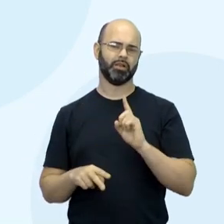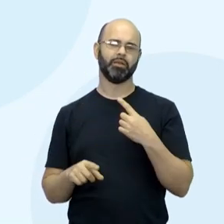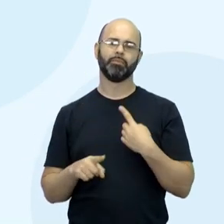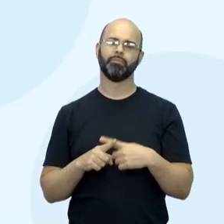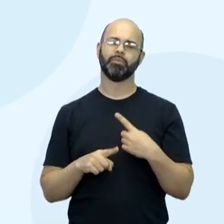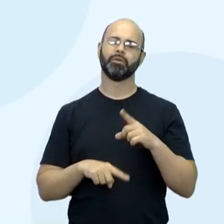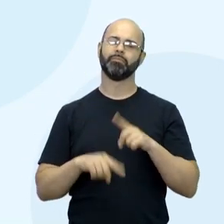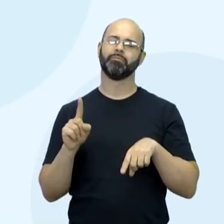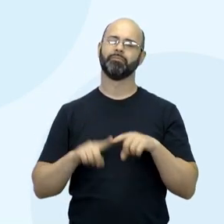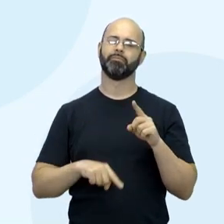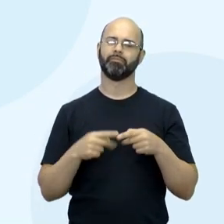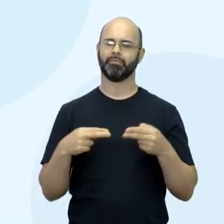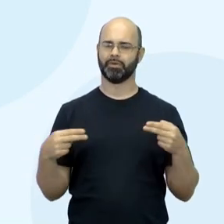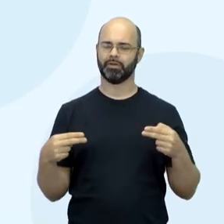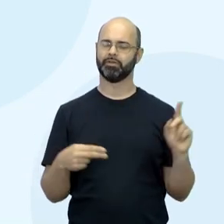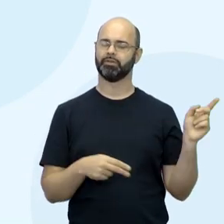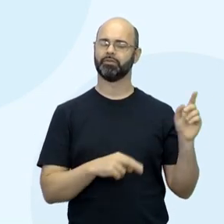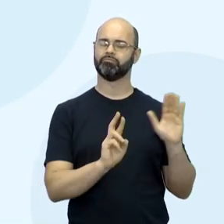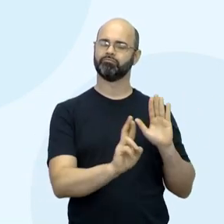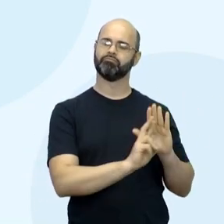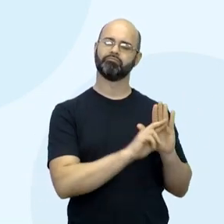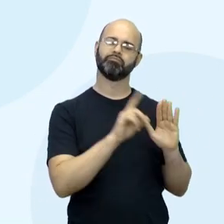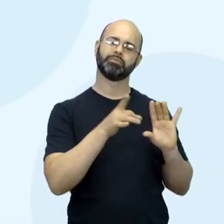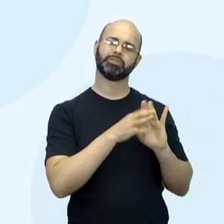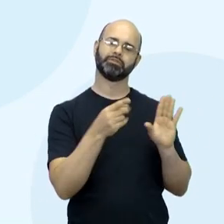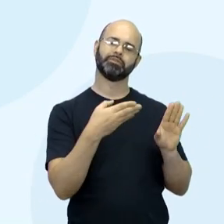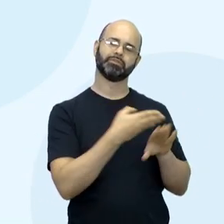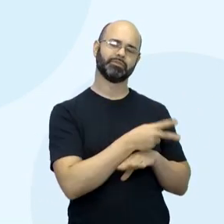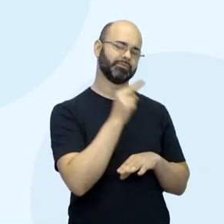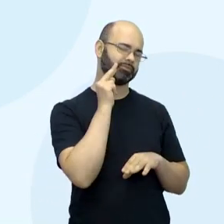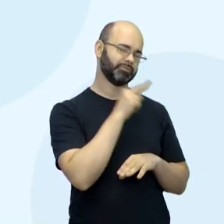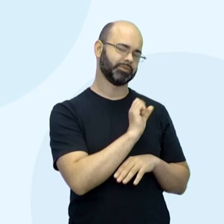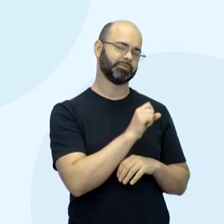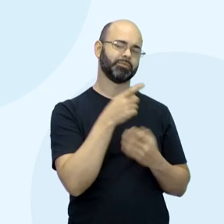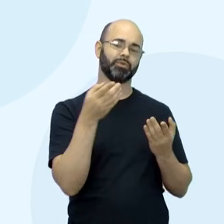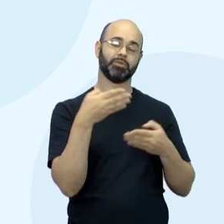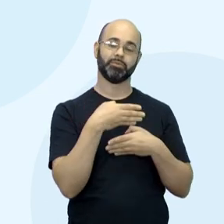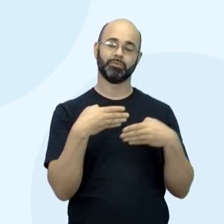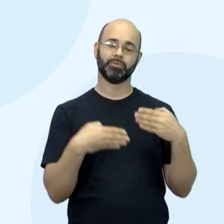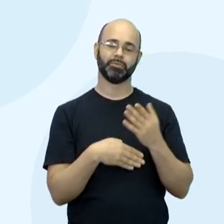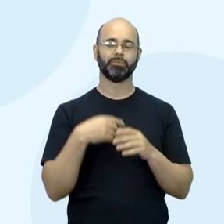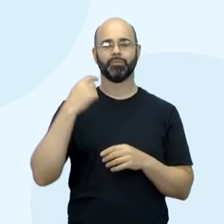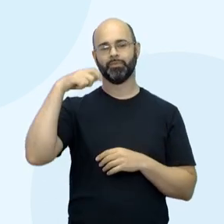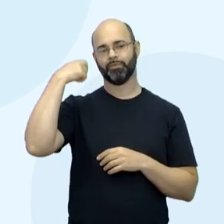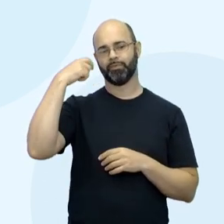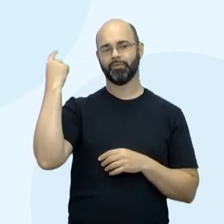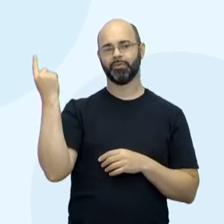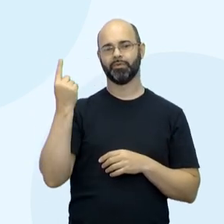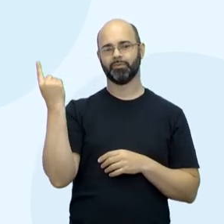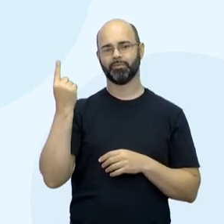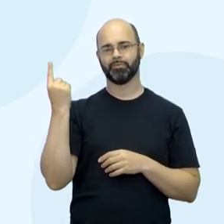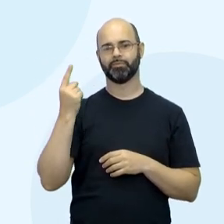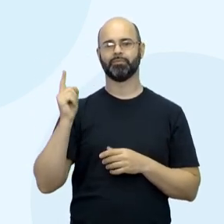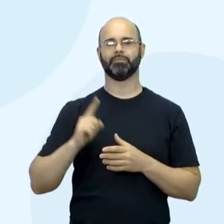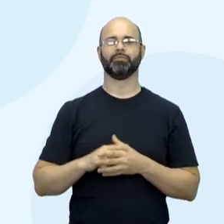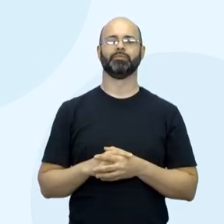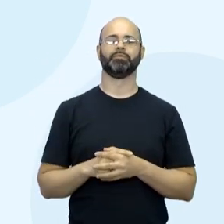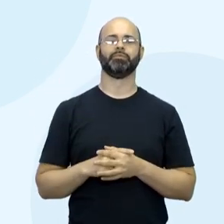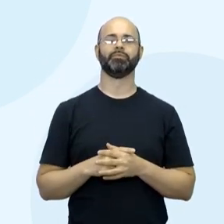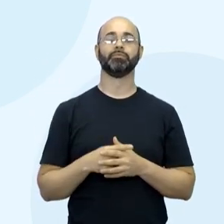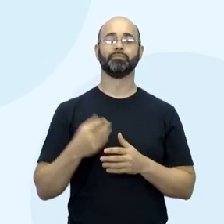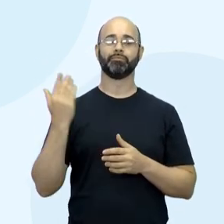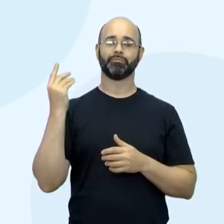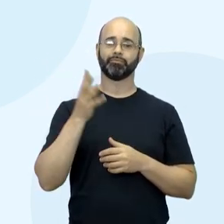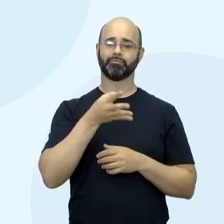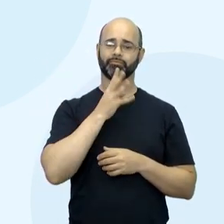material no repositório, você pode ter acesso a este PowerPoint. O primeiro filme africano, né, dos anos 60, 70, africano, ter